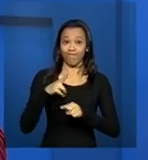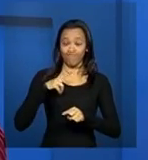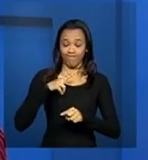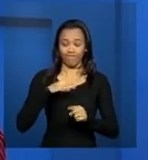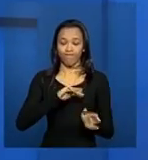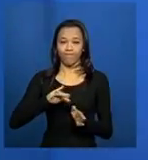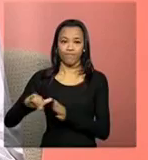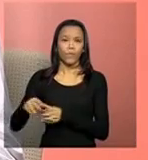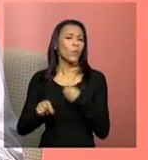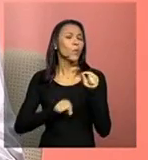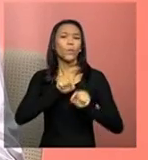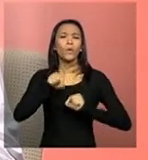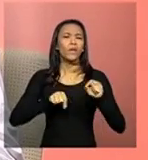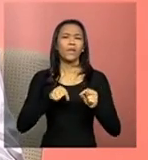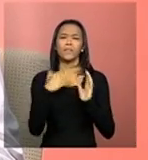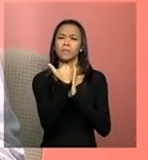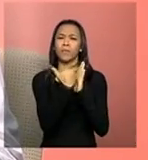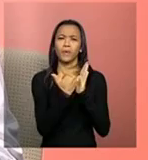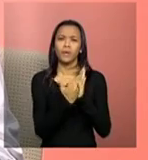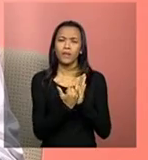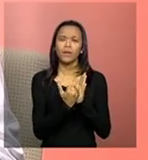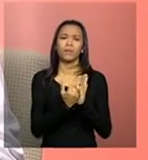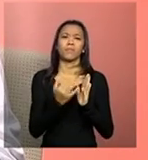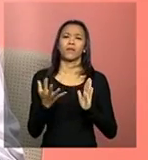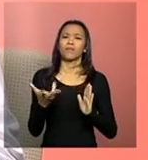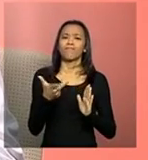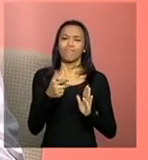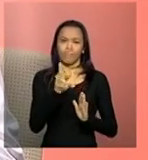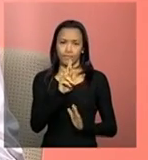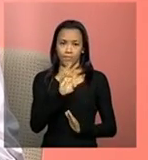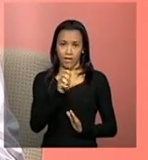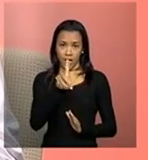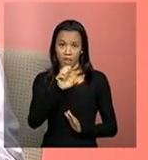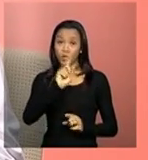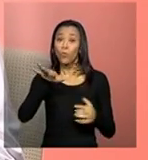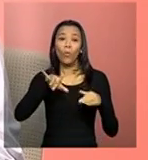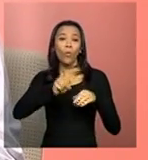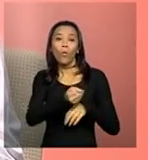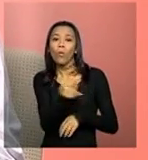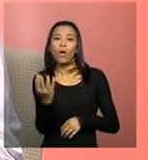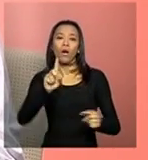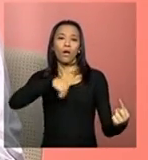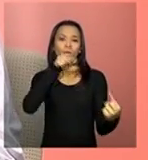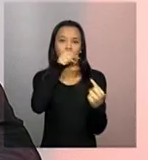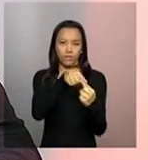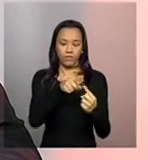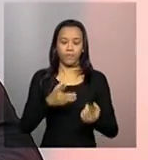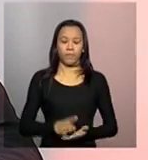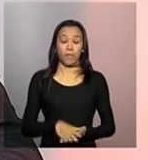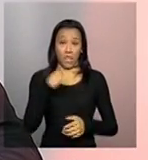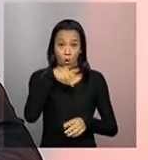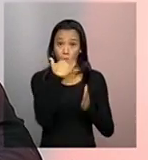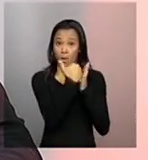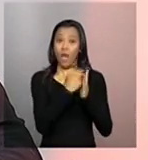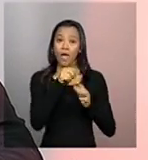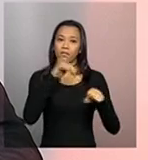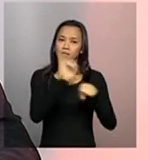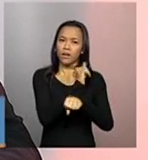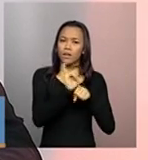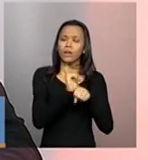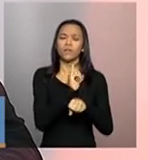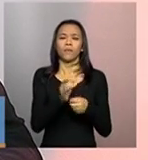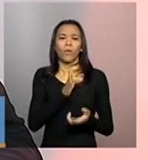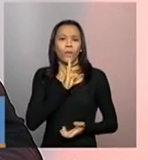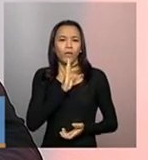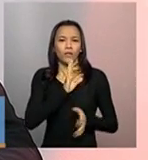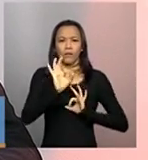o que é o programa Aprimora Rede e quais são os objetivos? Olha só, o programa, ele é uma estratégia para conhecer e